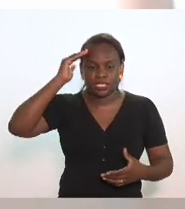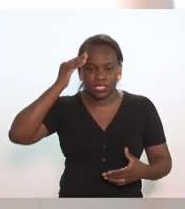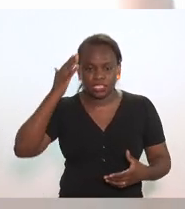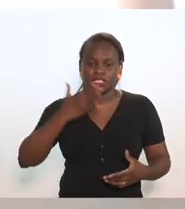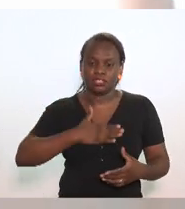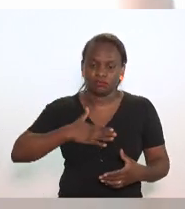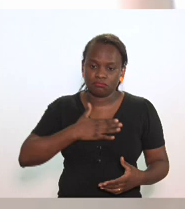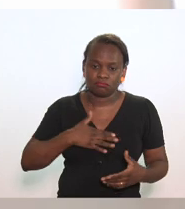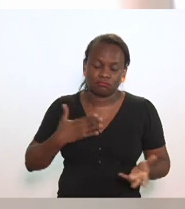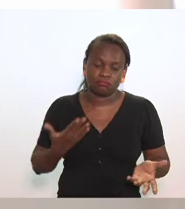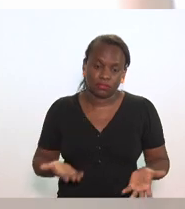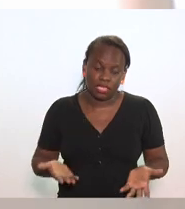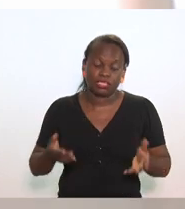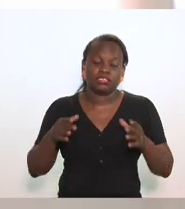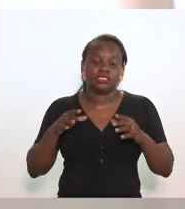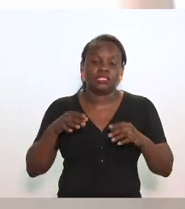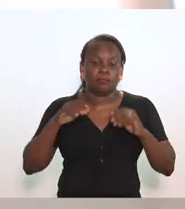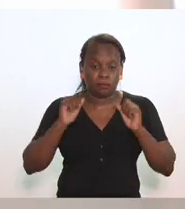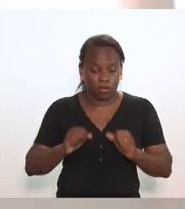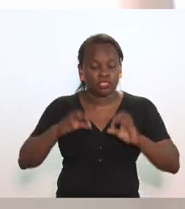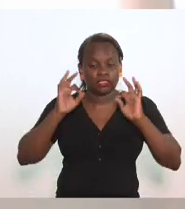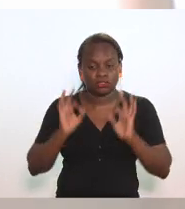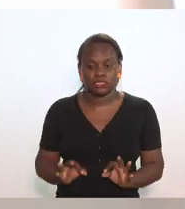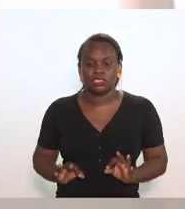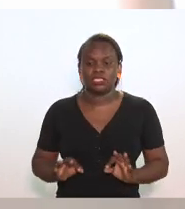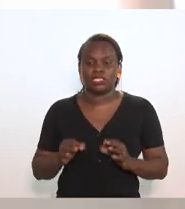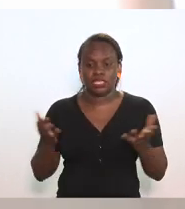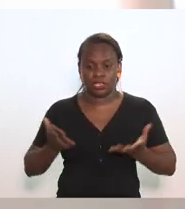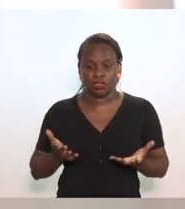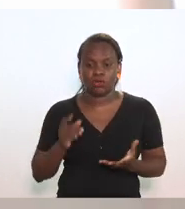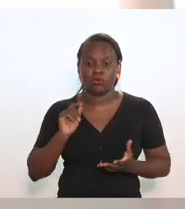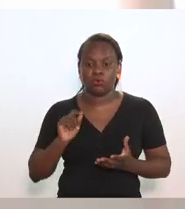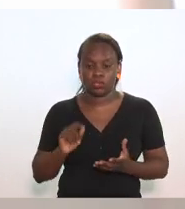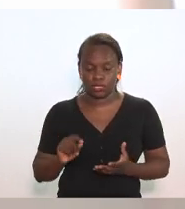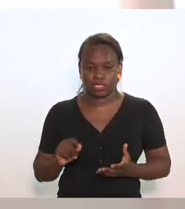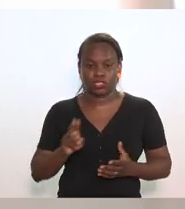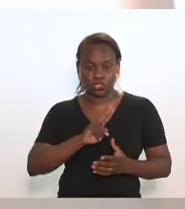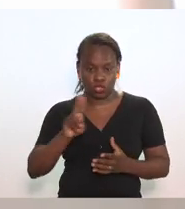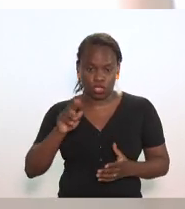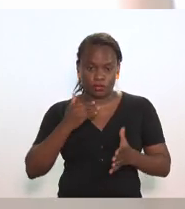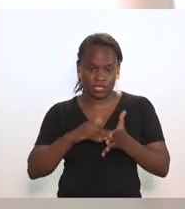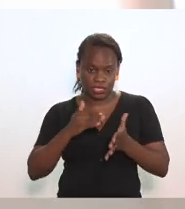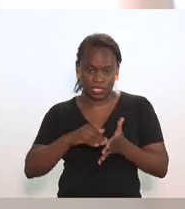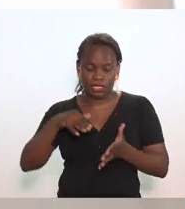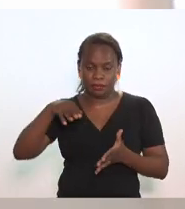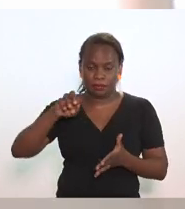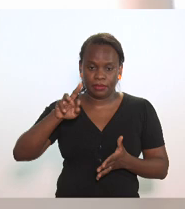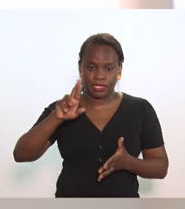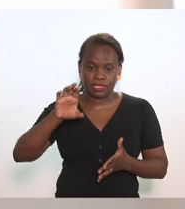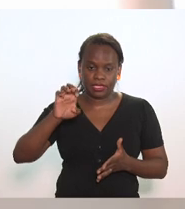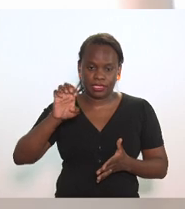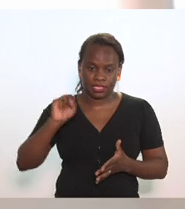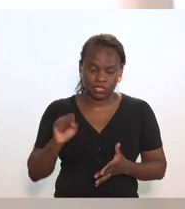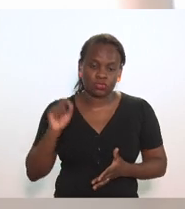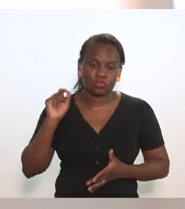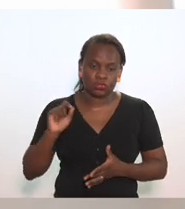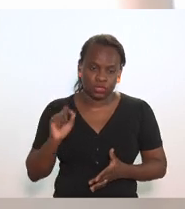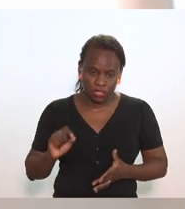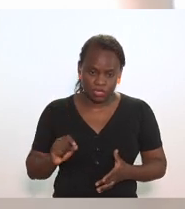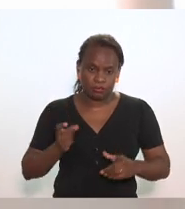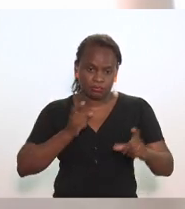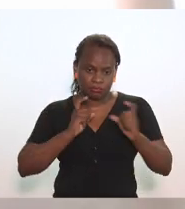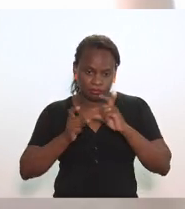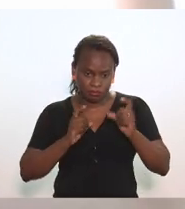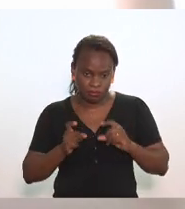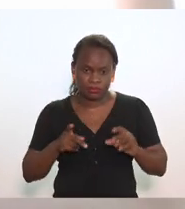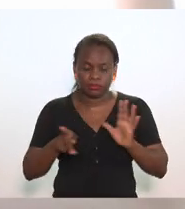deputado mas o que a gente pode assegurar desde já em nome do secretário Guilherme Merceis é que a discussão